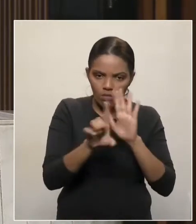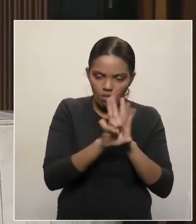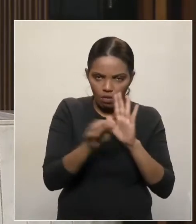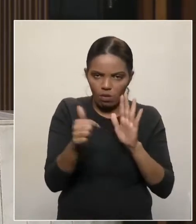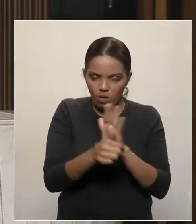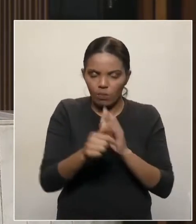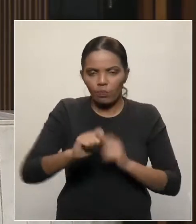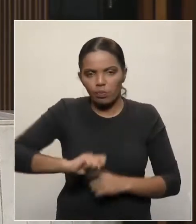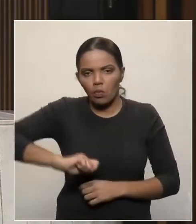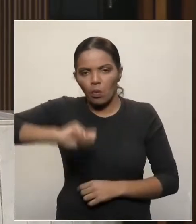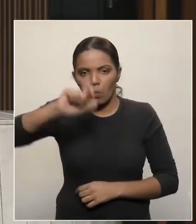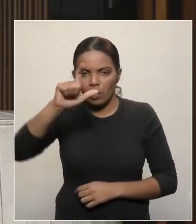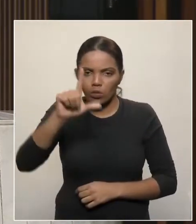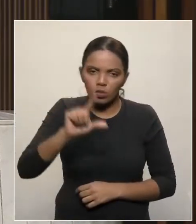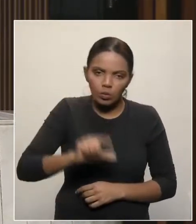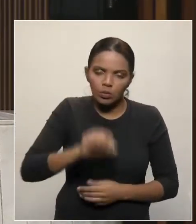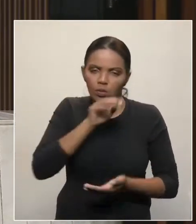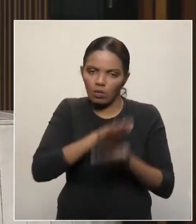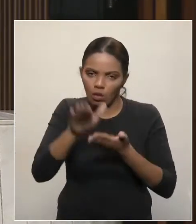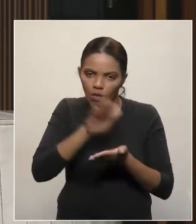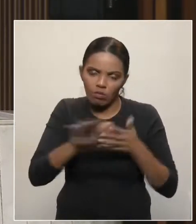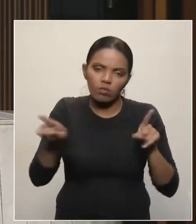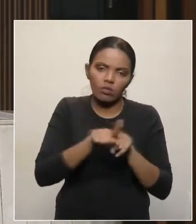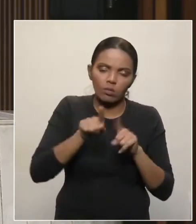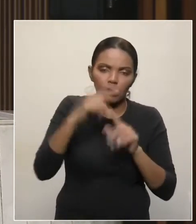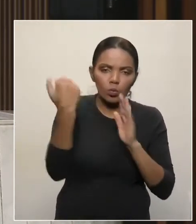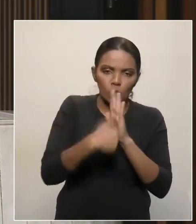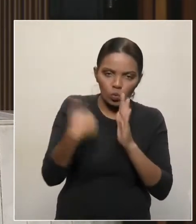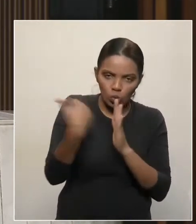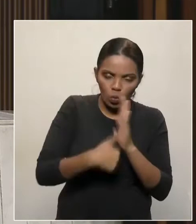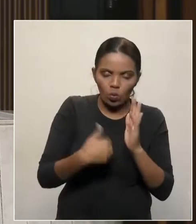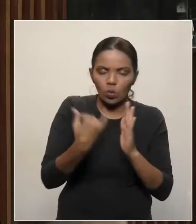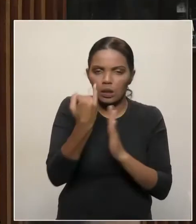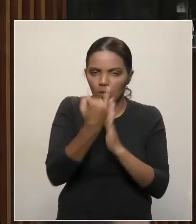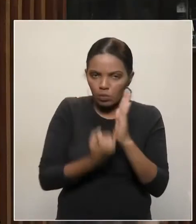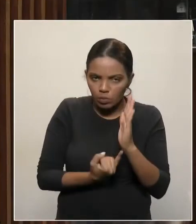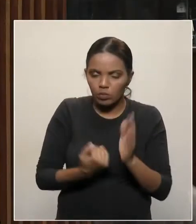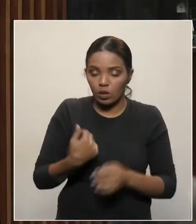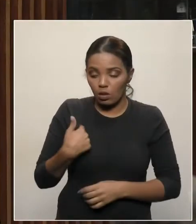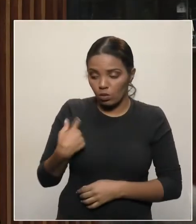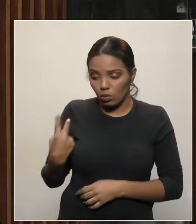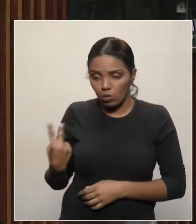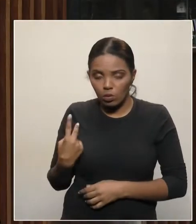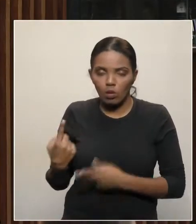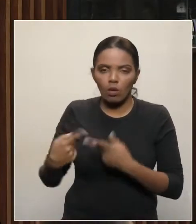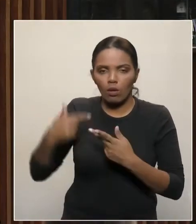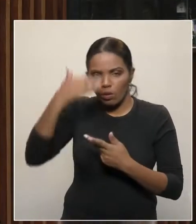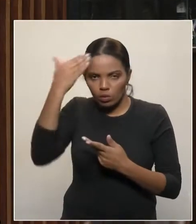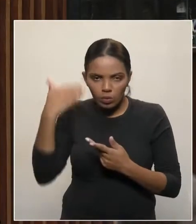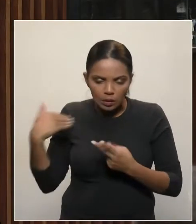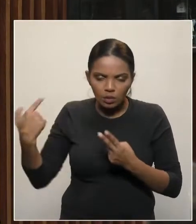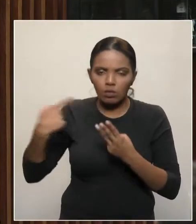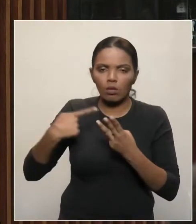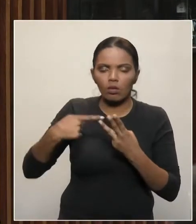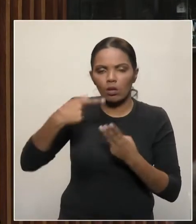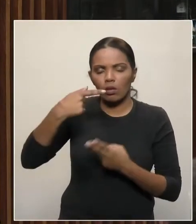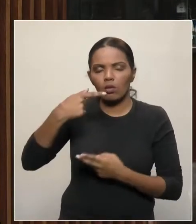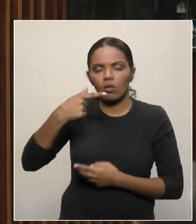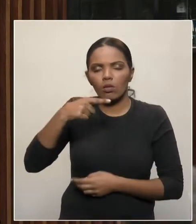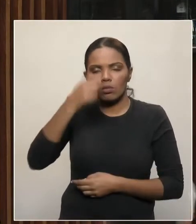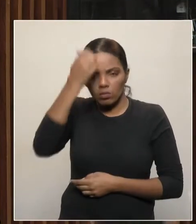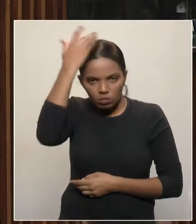ou aumentem gastos e promovam descontos e impostos, eu e a deputada Luciana e os deputados Tadeu, Lemos,